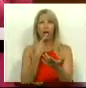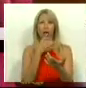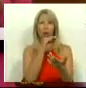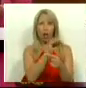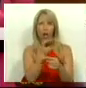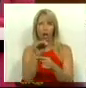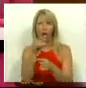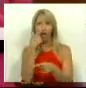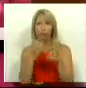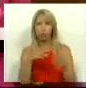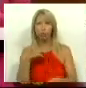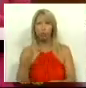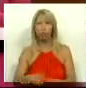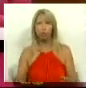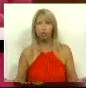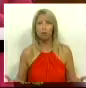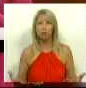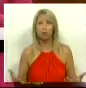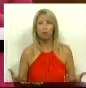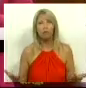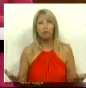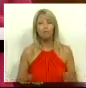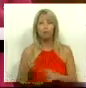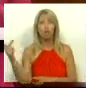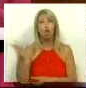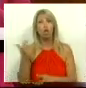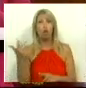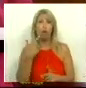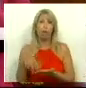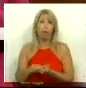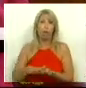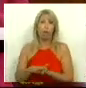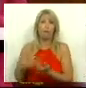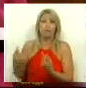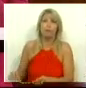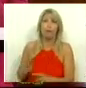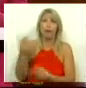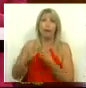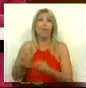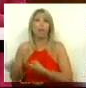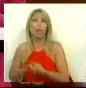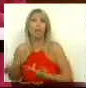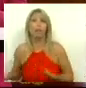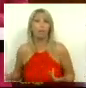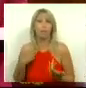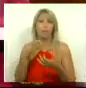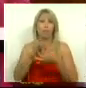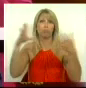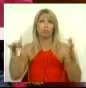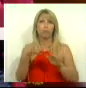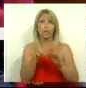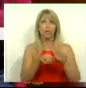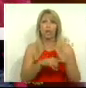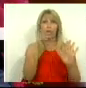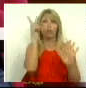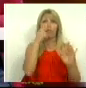Ocorre que a Troika se sustenta nessa avaliação em critérios que nada têm a ver com a vida concreta das pessoas, nem com